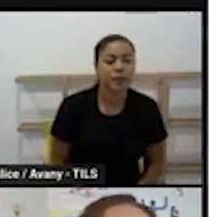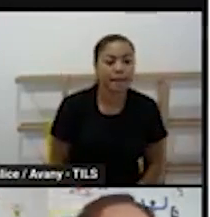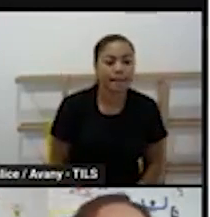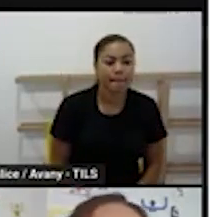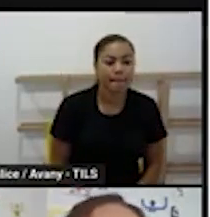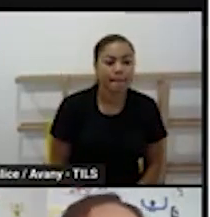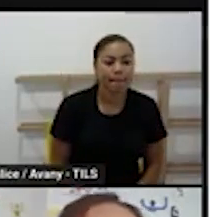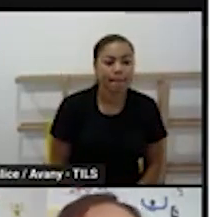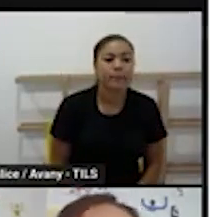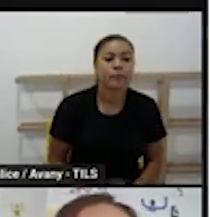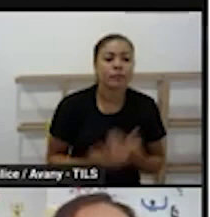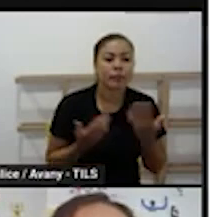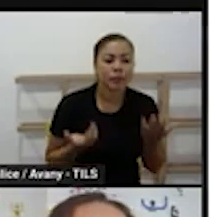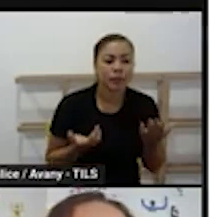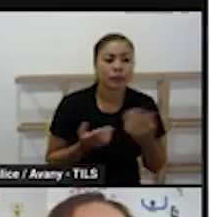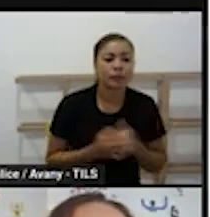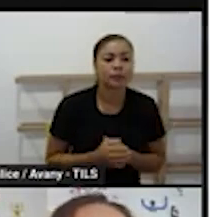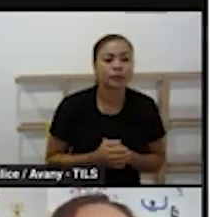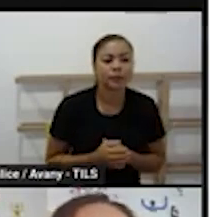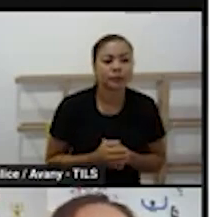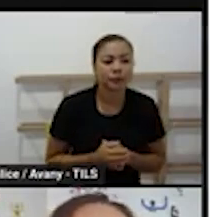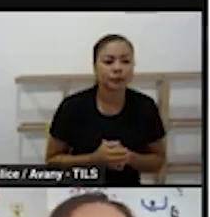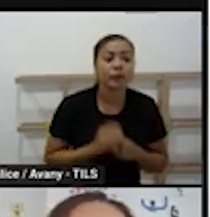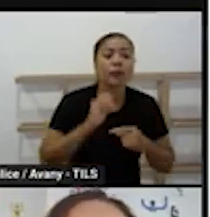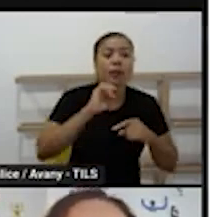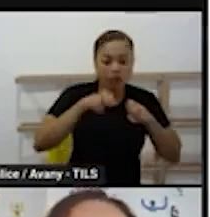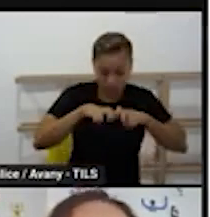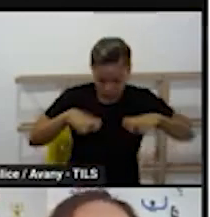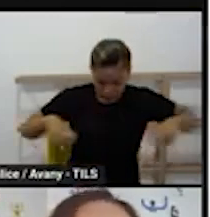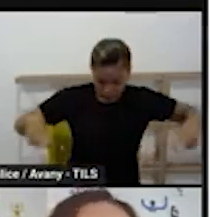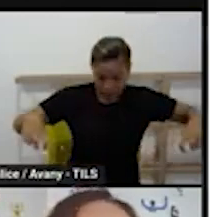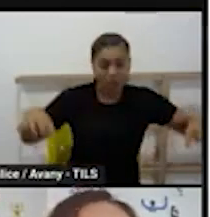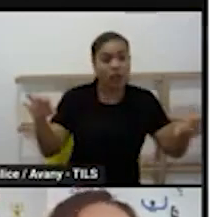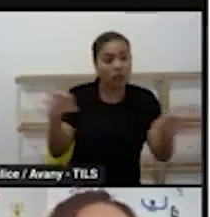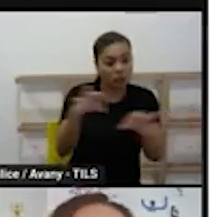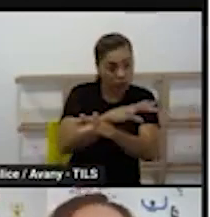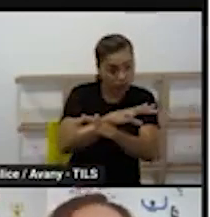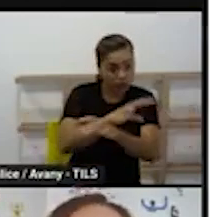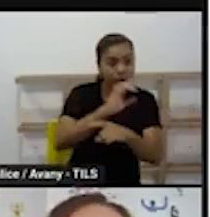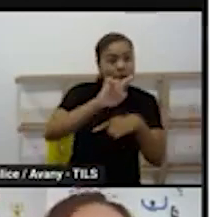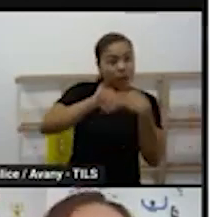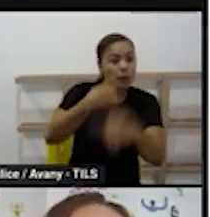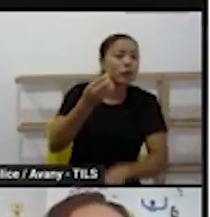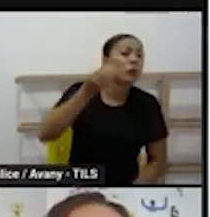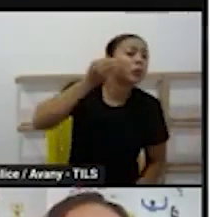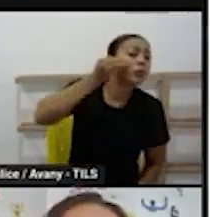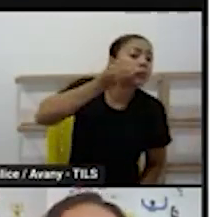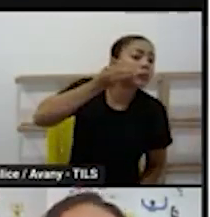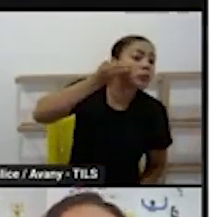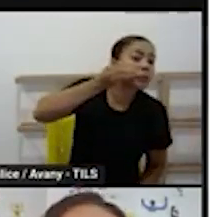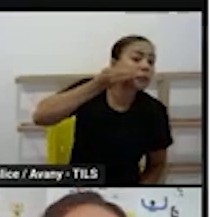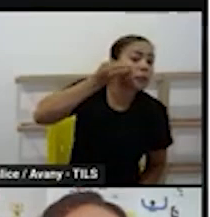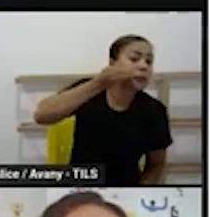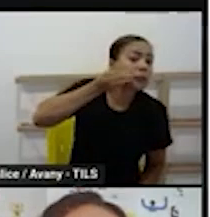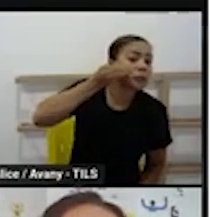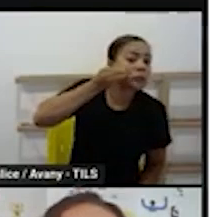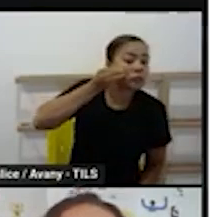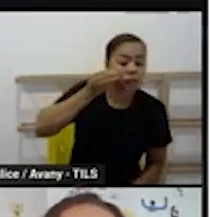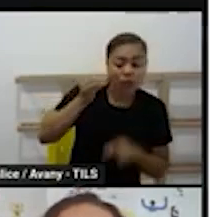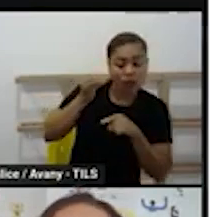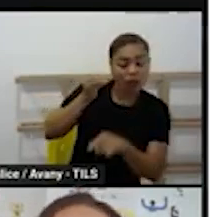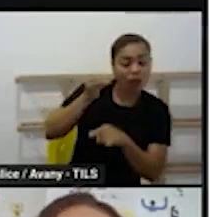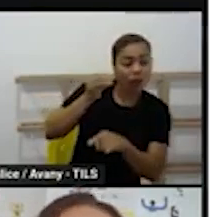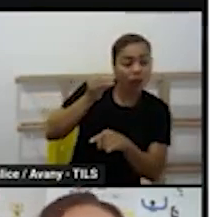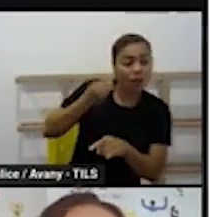então vamos lá e aí depois dessa roda aparece a primeira experiência que é algo que a criança vai vivenciar e